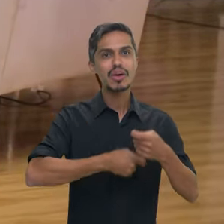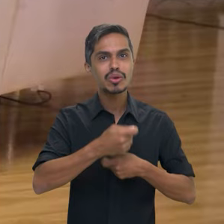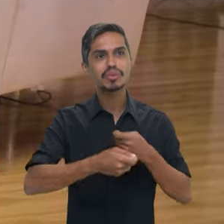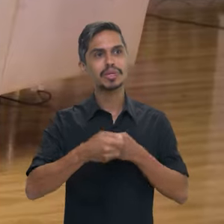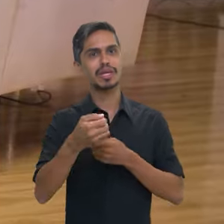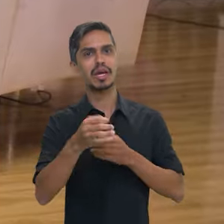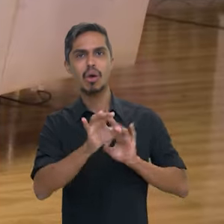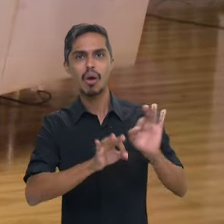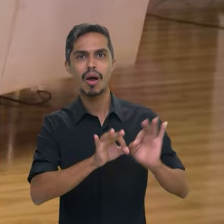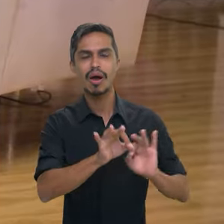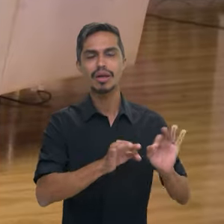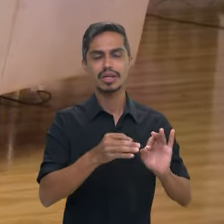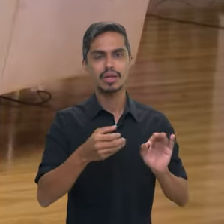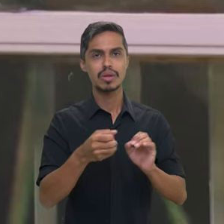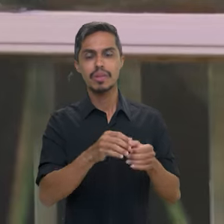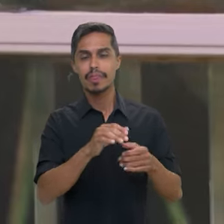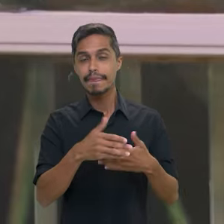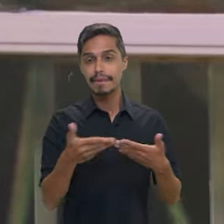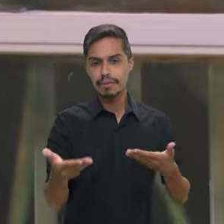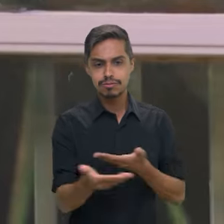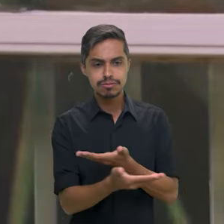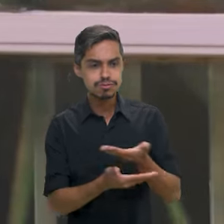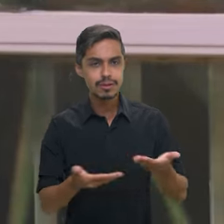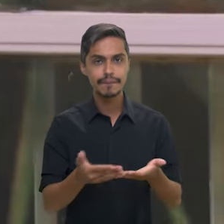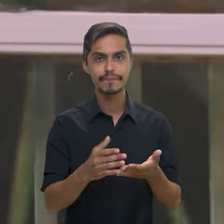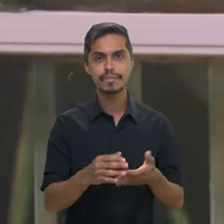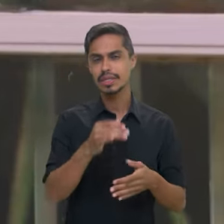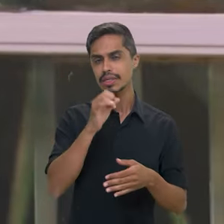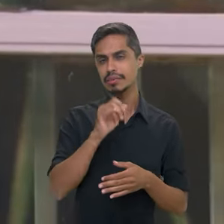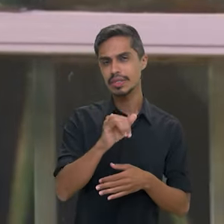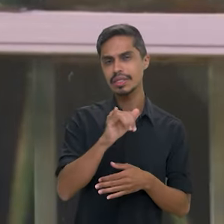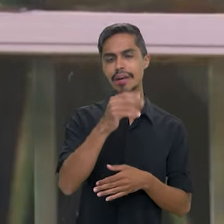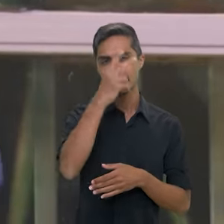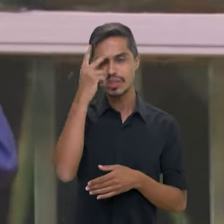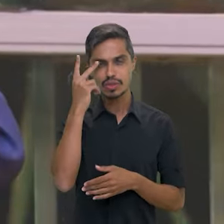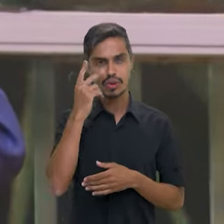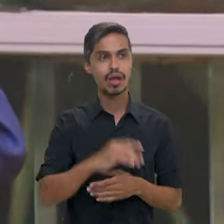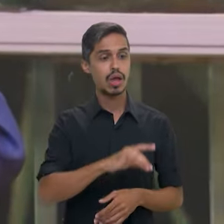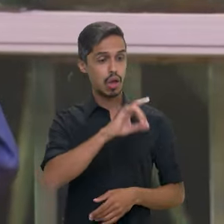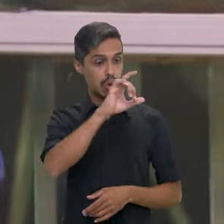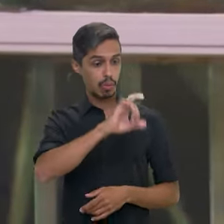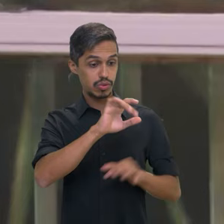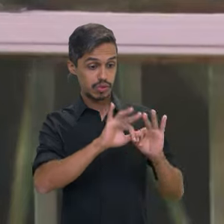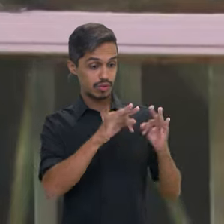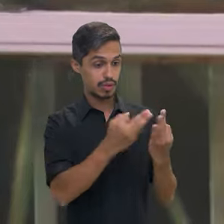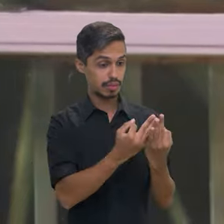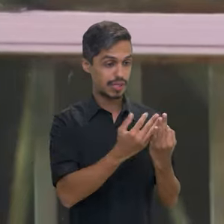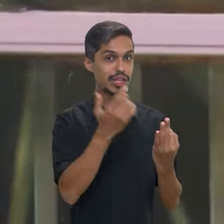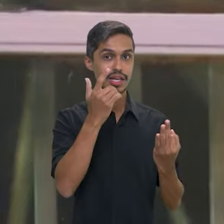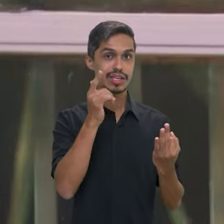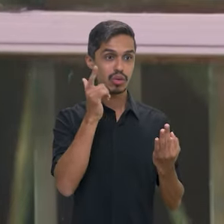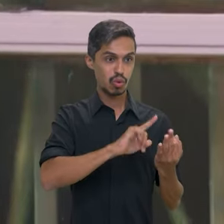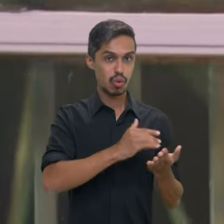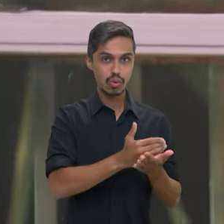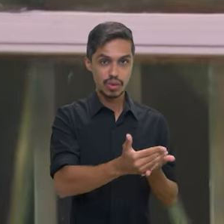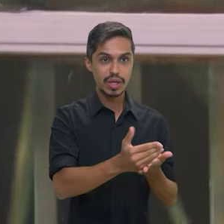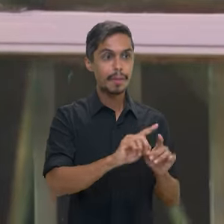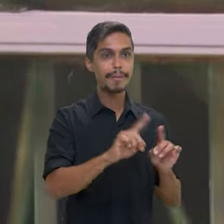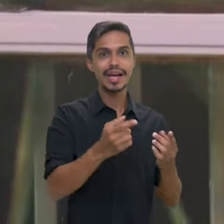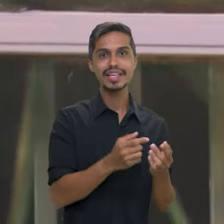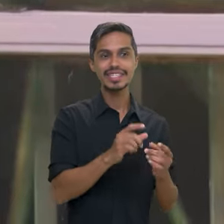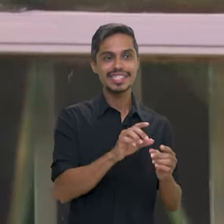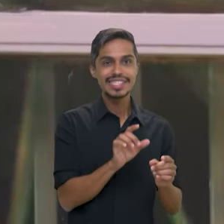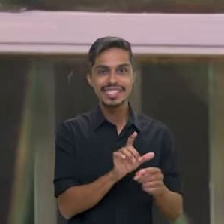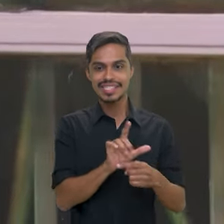saiu da pobreza, estava no Bolsa Família e saiu, ali é porque se encontrou um caminho de